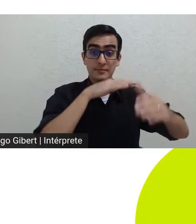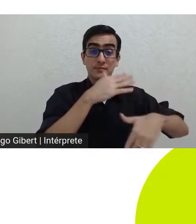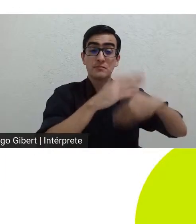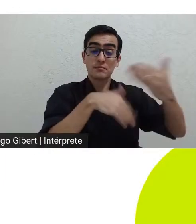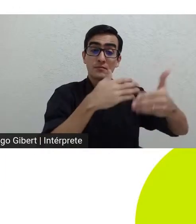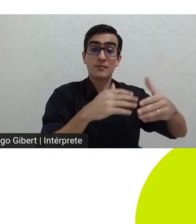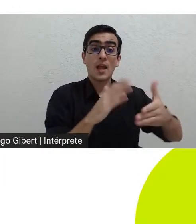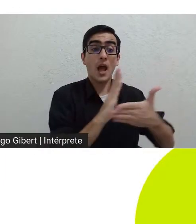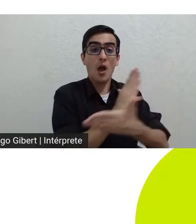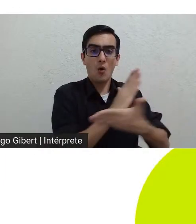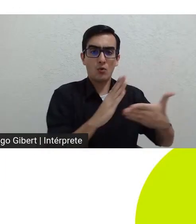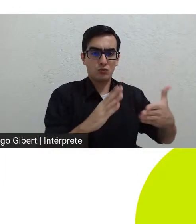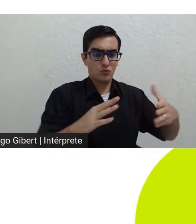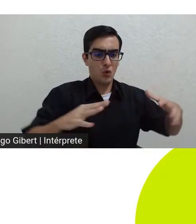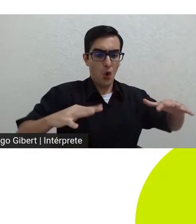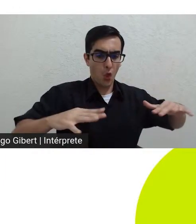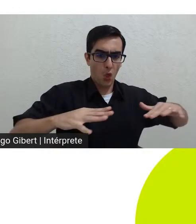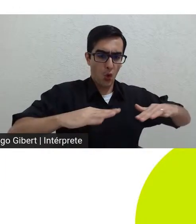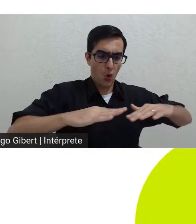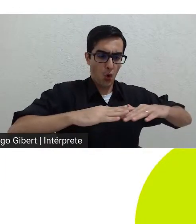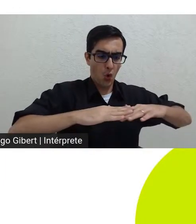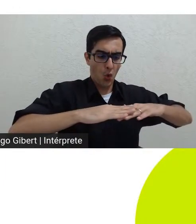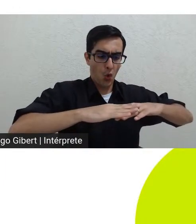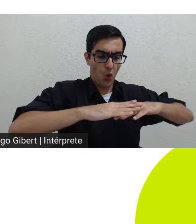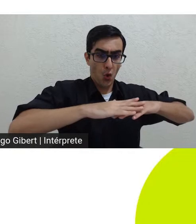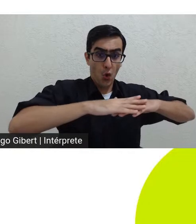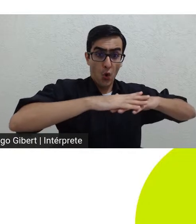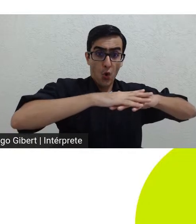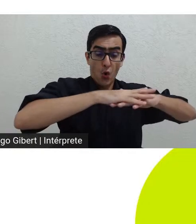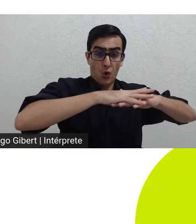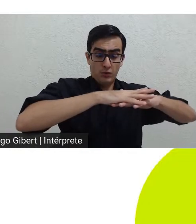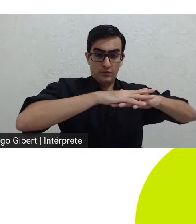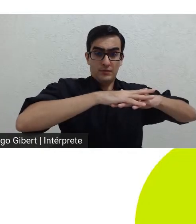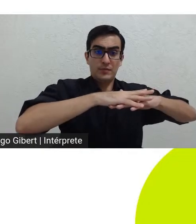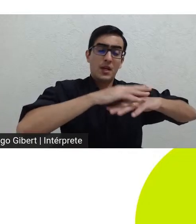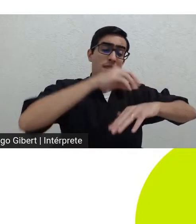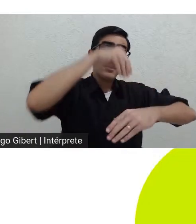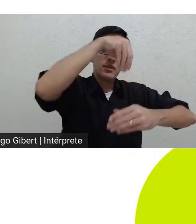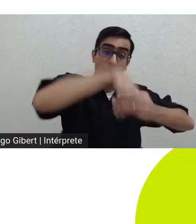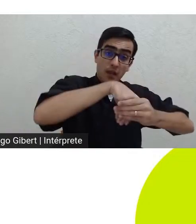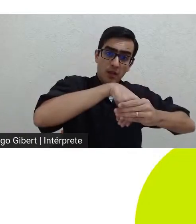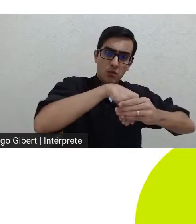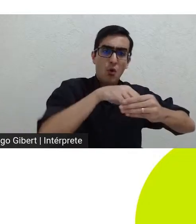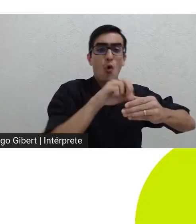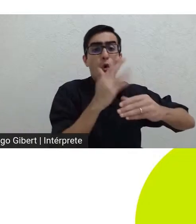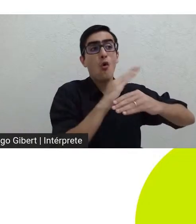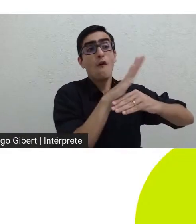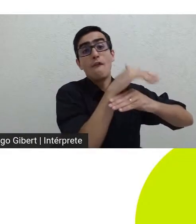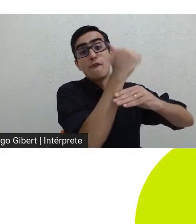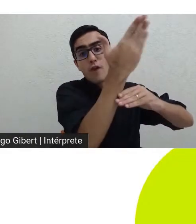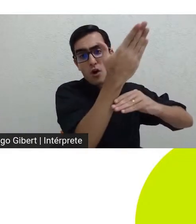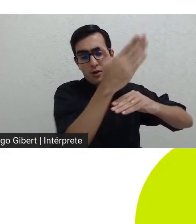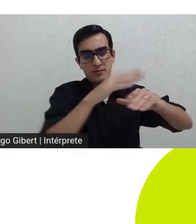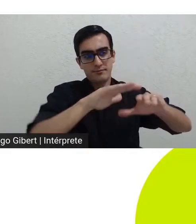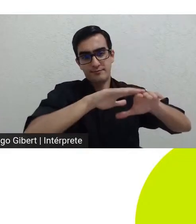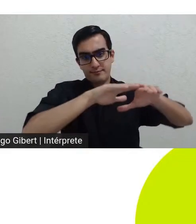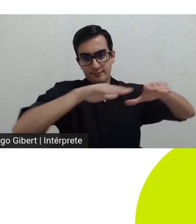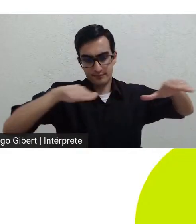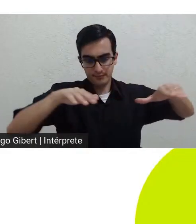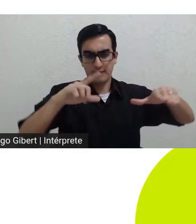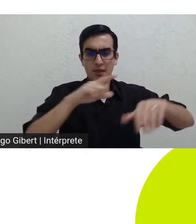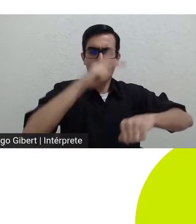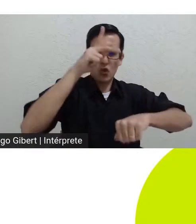e se solidificam tanto no interior quanto na superfície da terra e ao longo de muitos